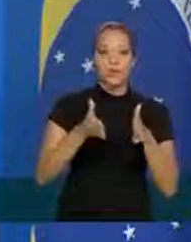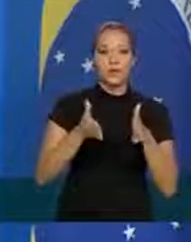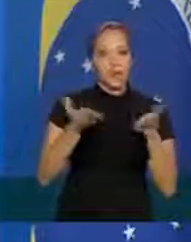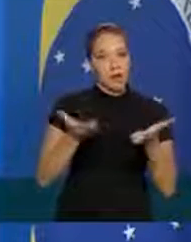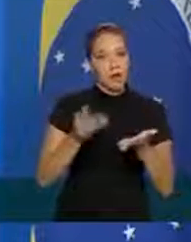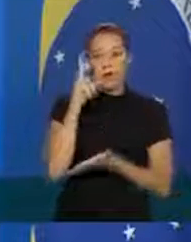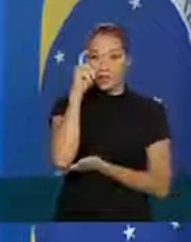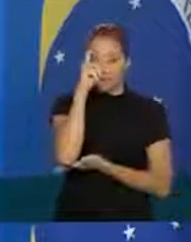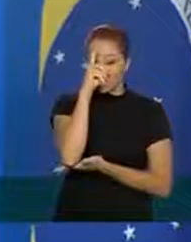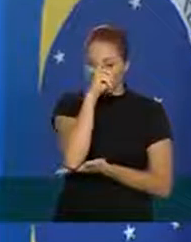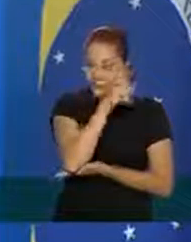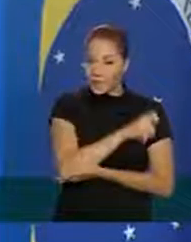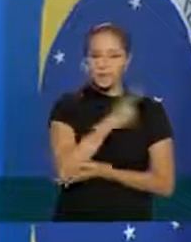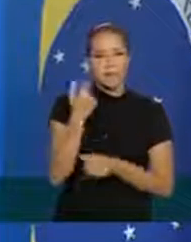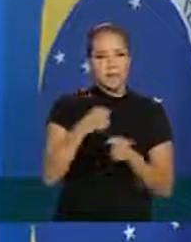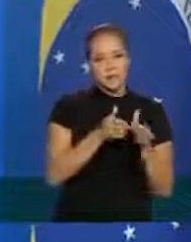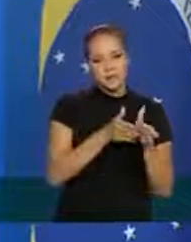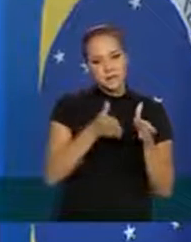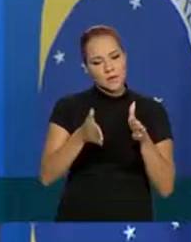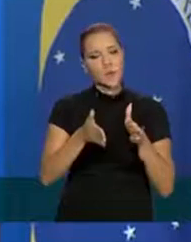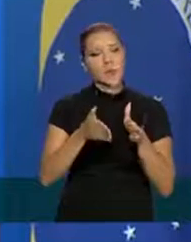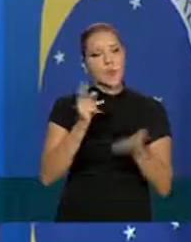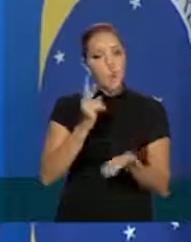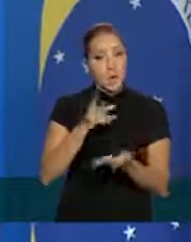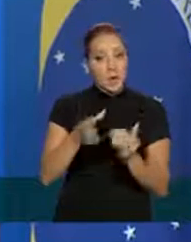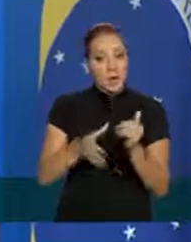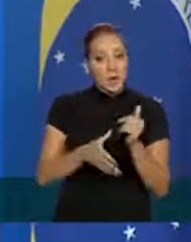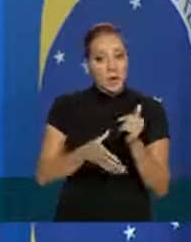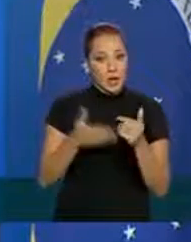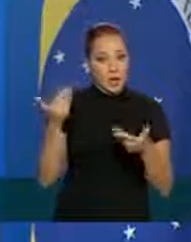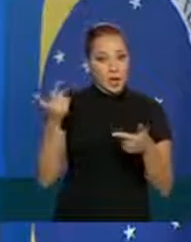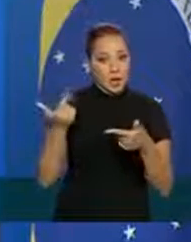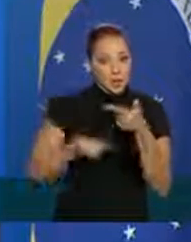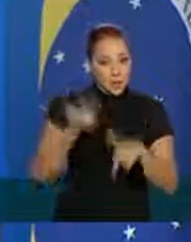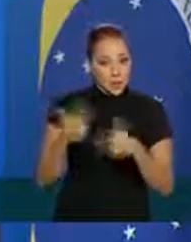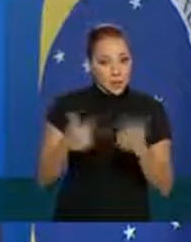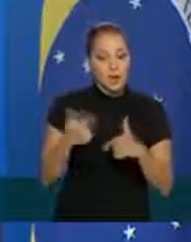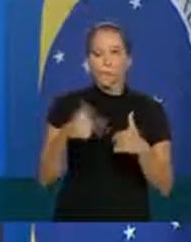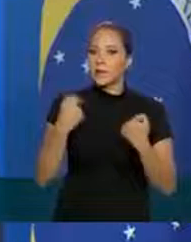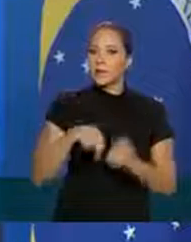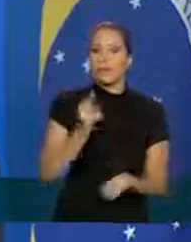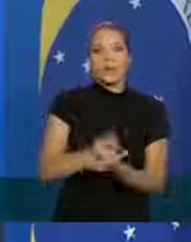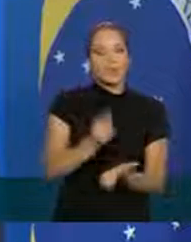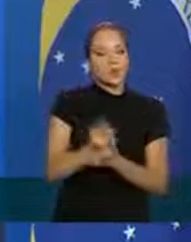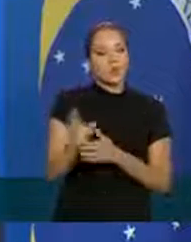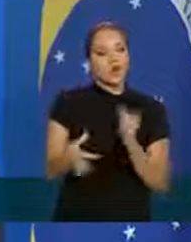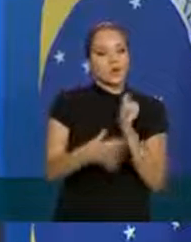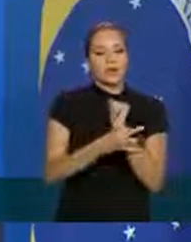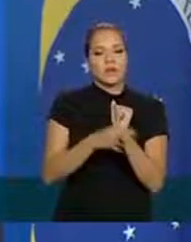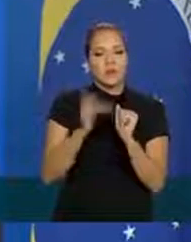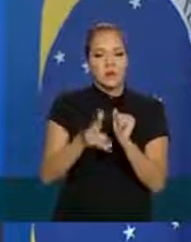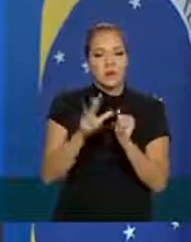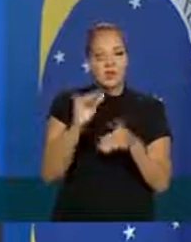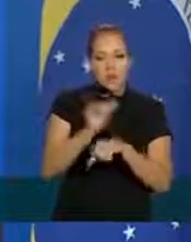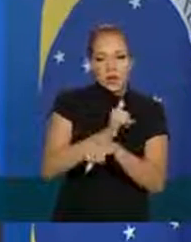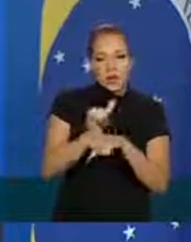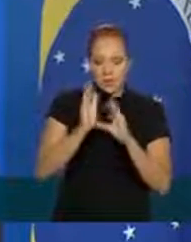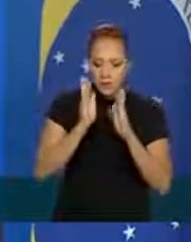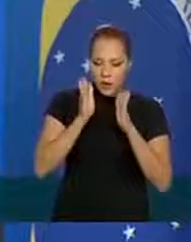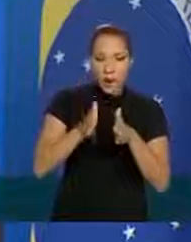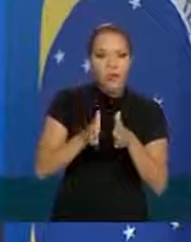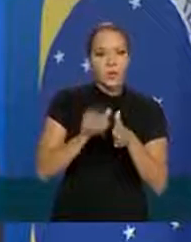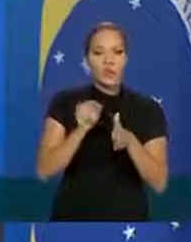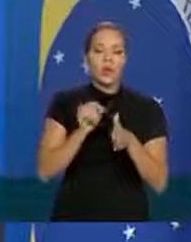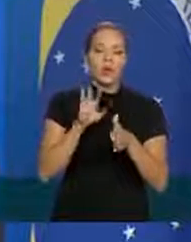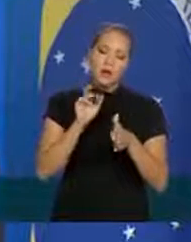que temos que atravessar esse período e garantir o emprego dos trabalhadores então a medida foi focada nesse ponto deve estar